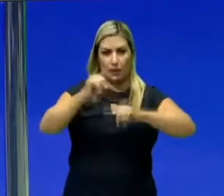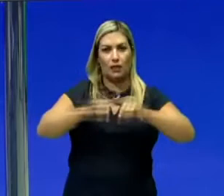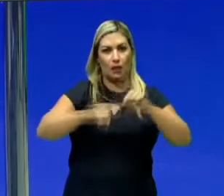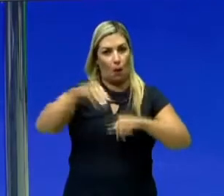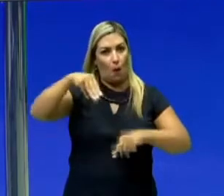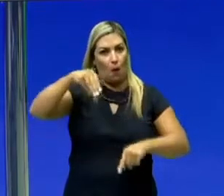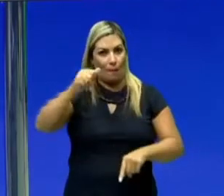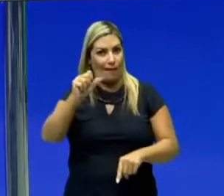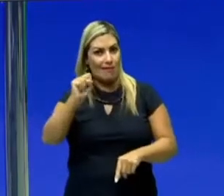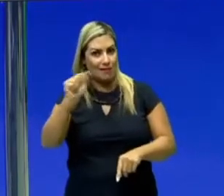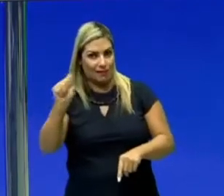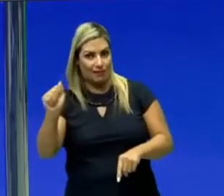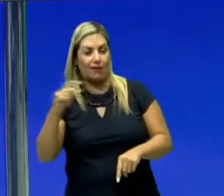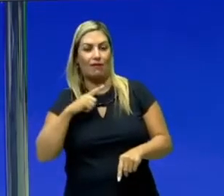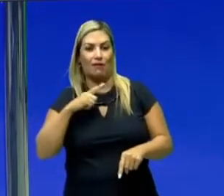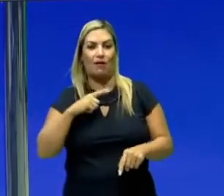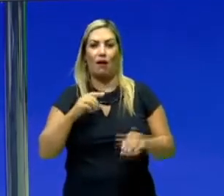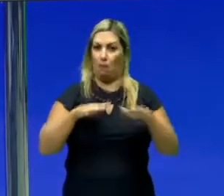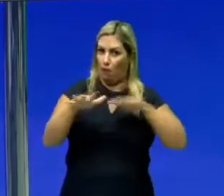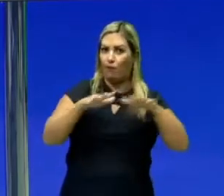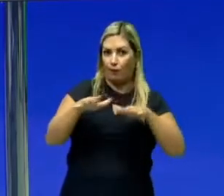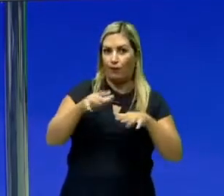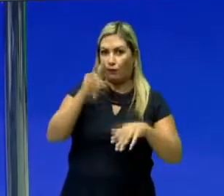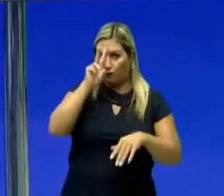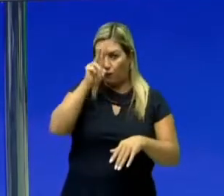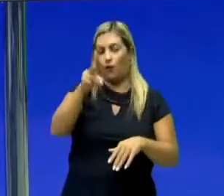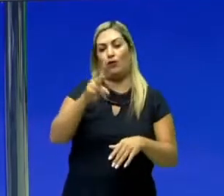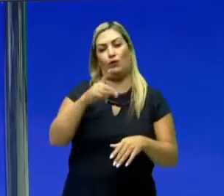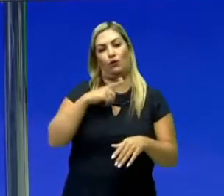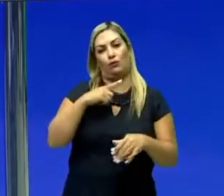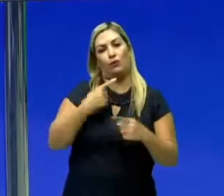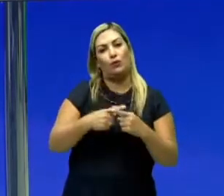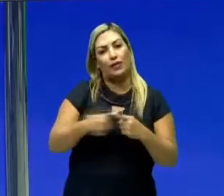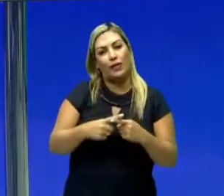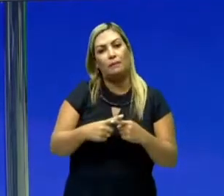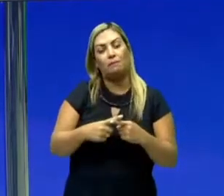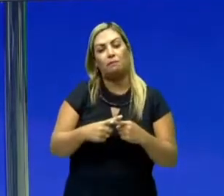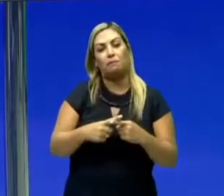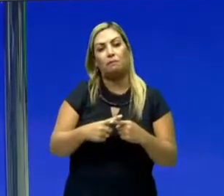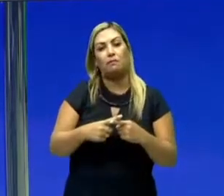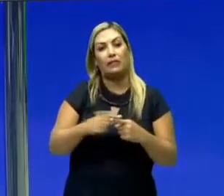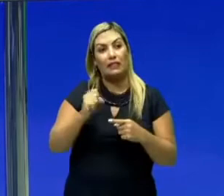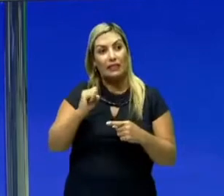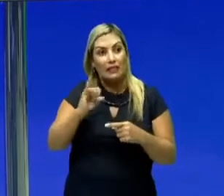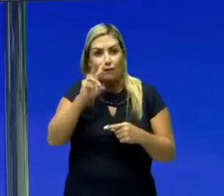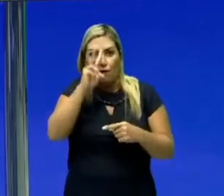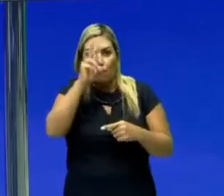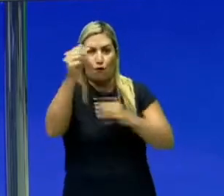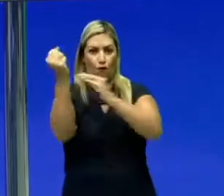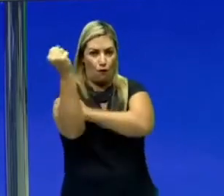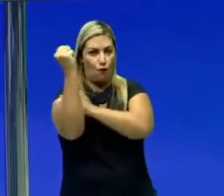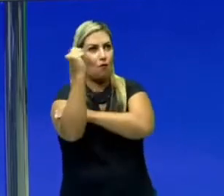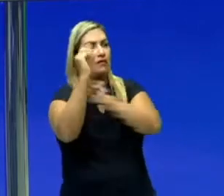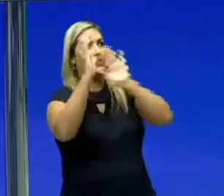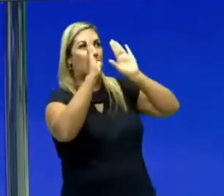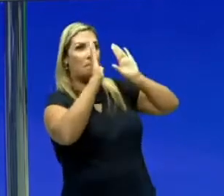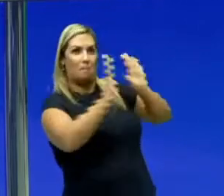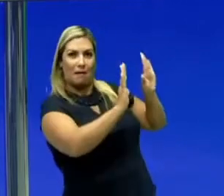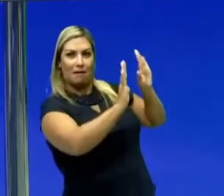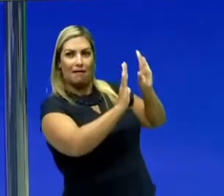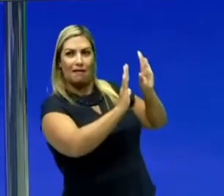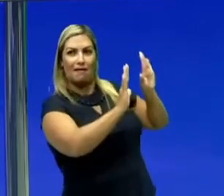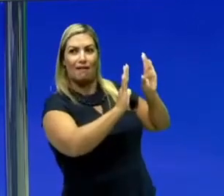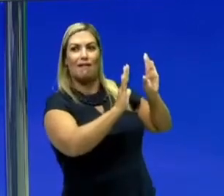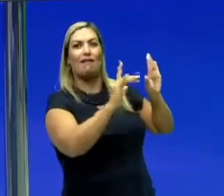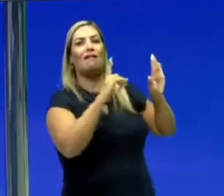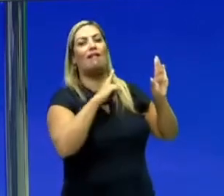ele vai tender a continuar em movimento. Se você tivesse força suficiente para pará-lo,